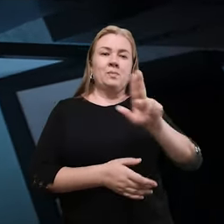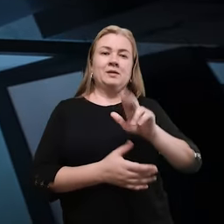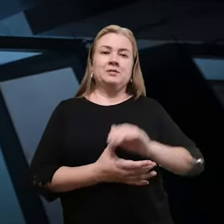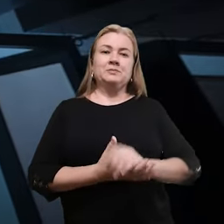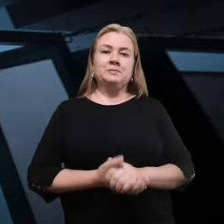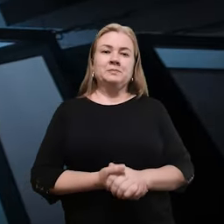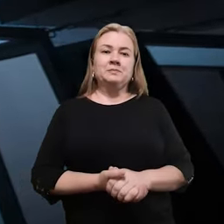Tchau.